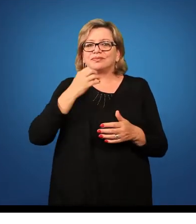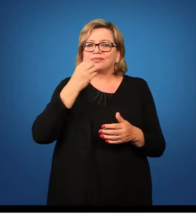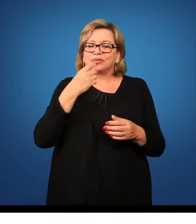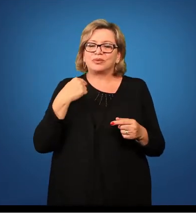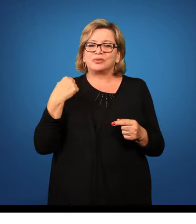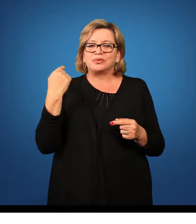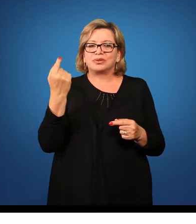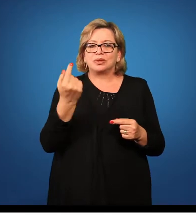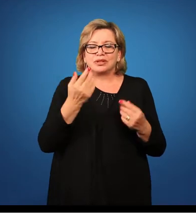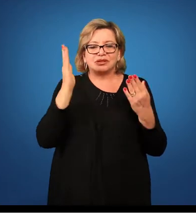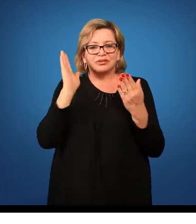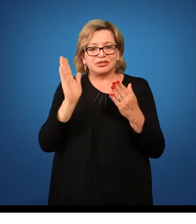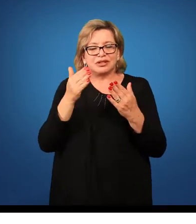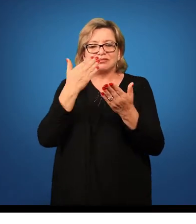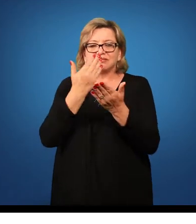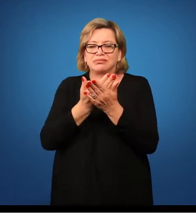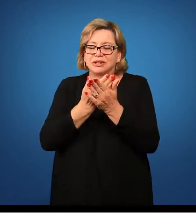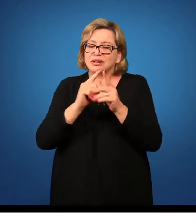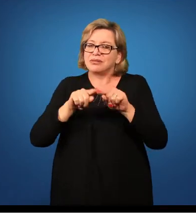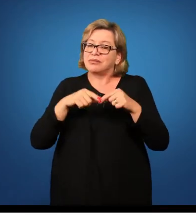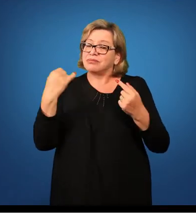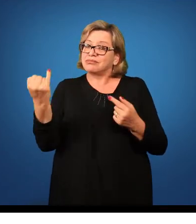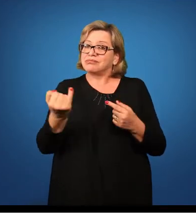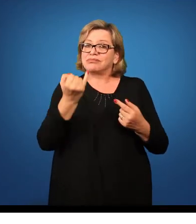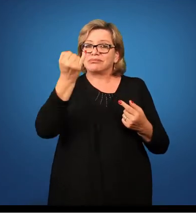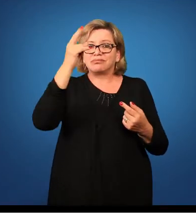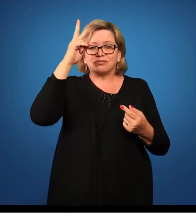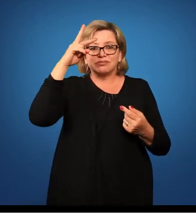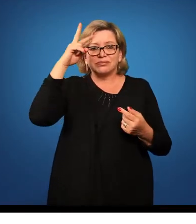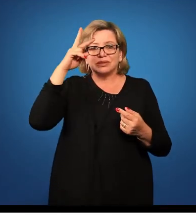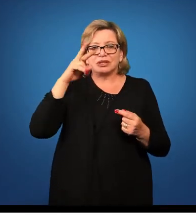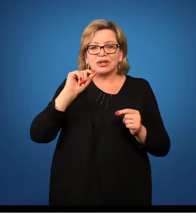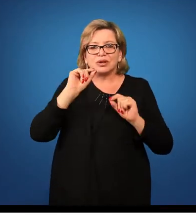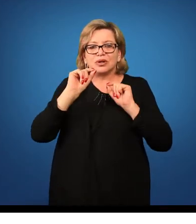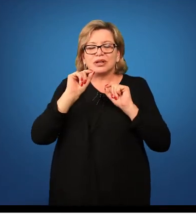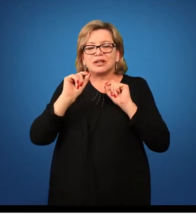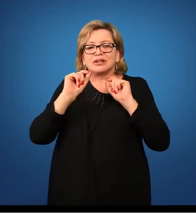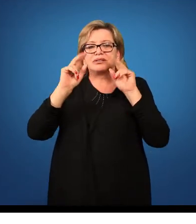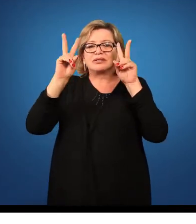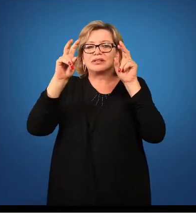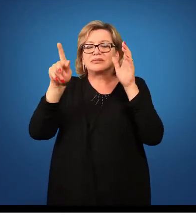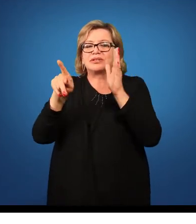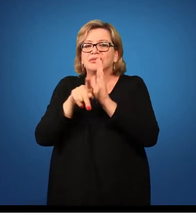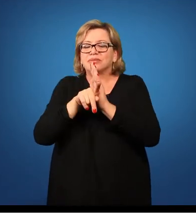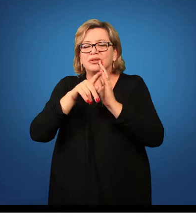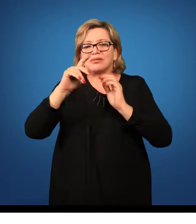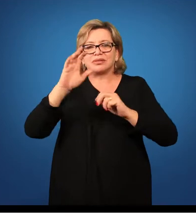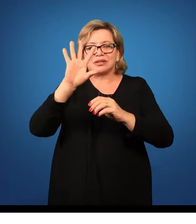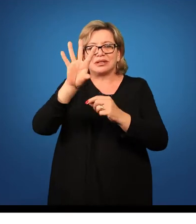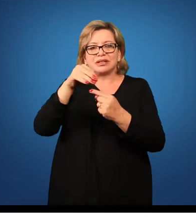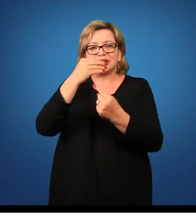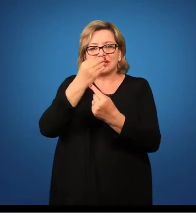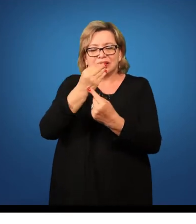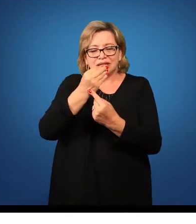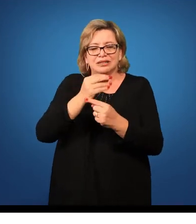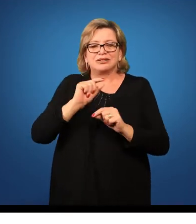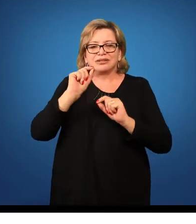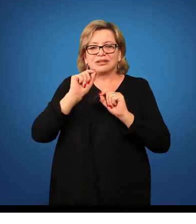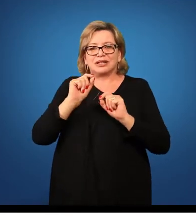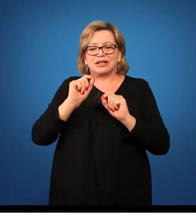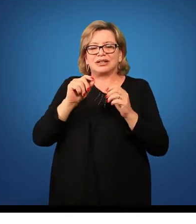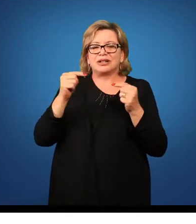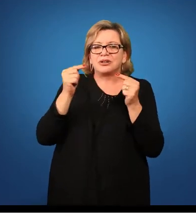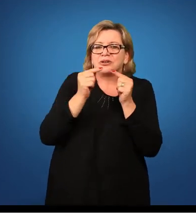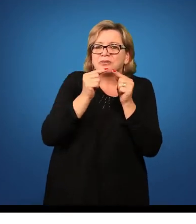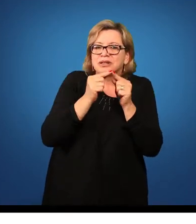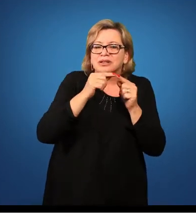como a gente também já viu, mas relembrando, quais são os nossos conteúdos da arte? Então, segundo as nossas diretrizes curriculares